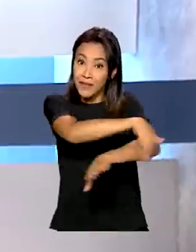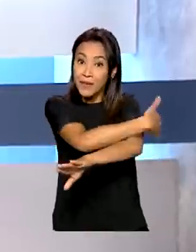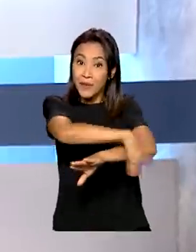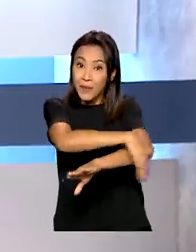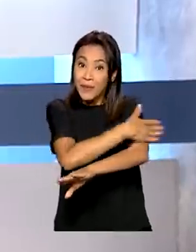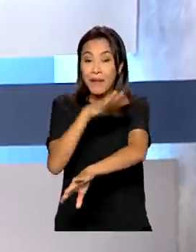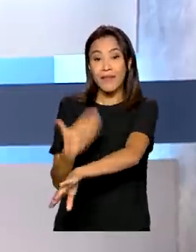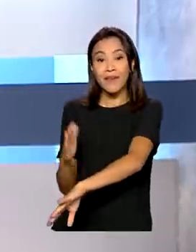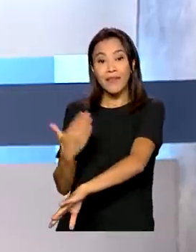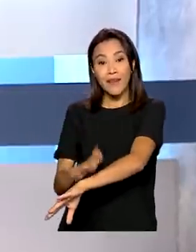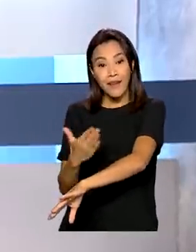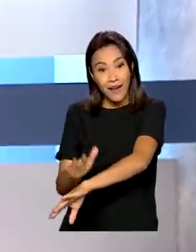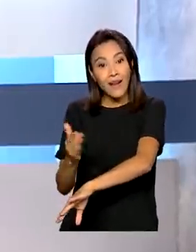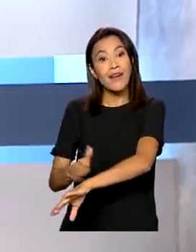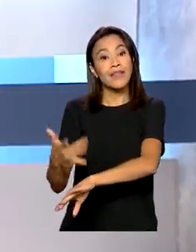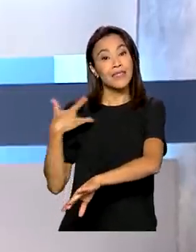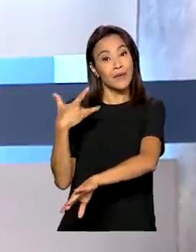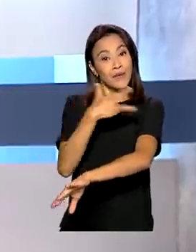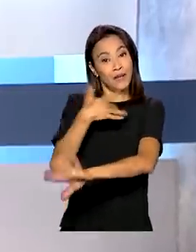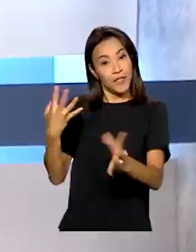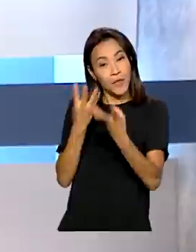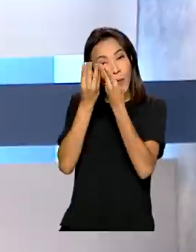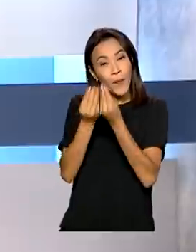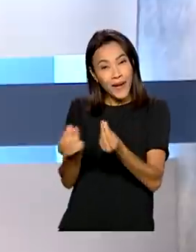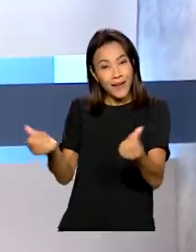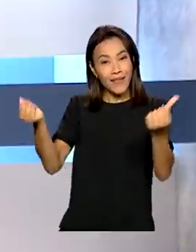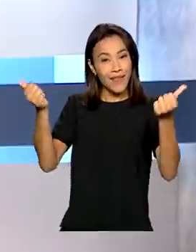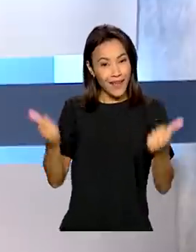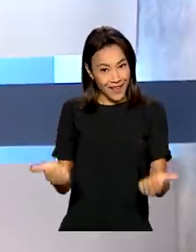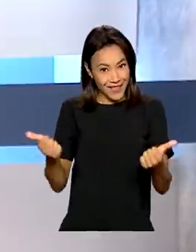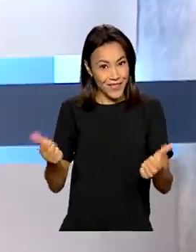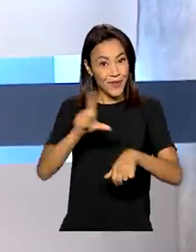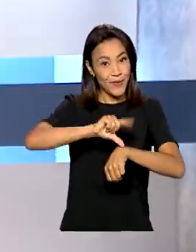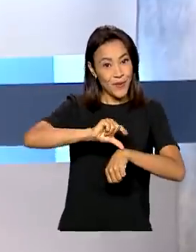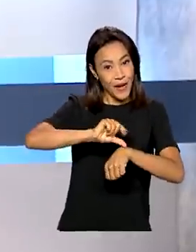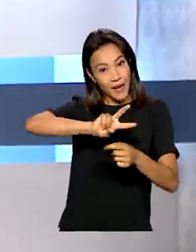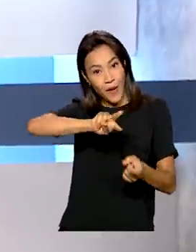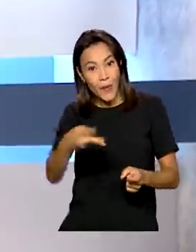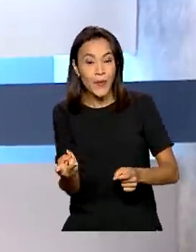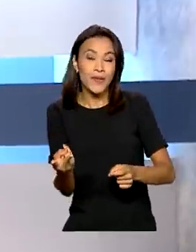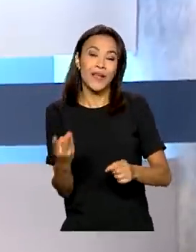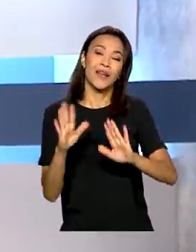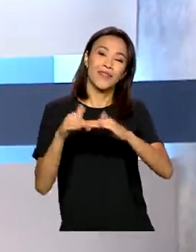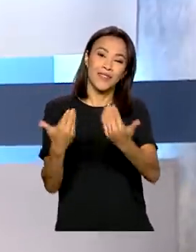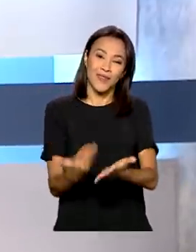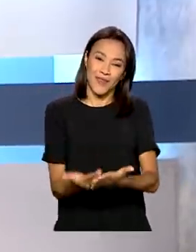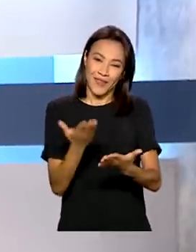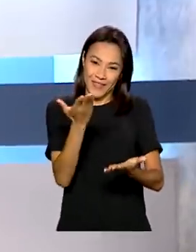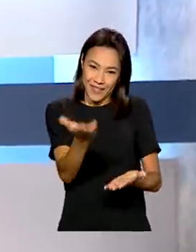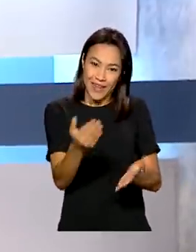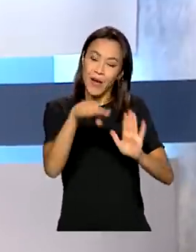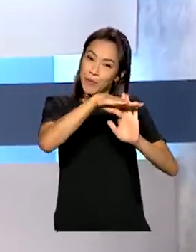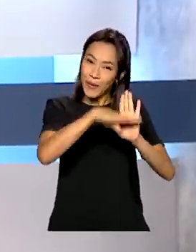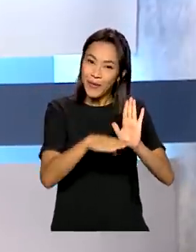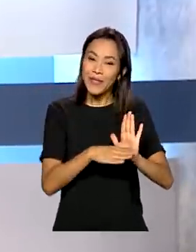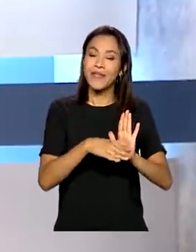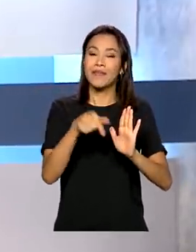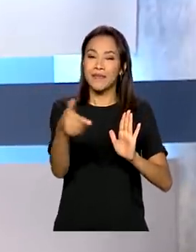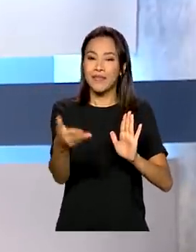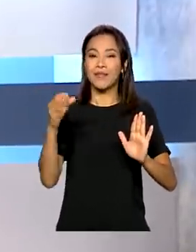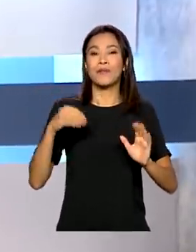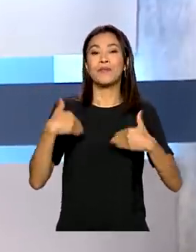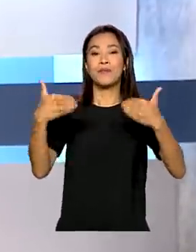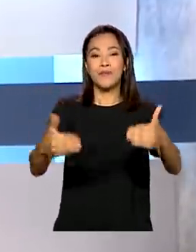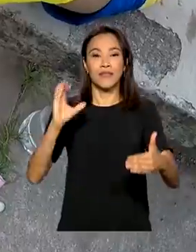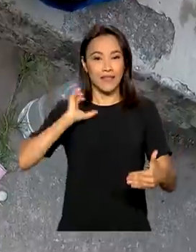uma atividade saudável e de qualidade no contraturno escolar. É o programa Seleções do Futuro do Ministério da Cidadania.